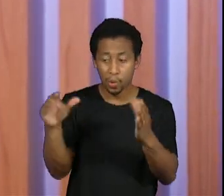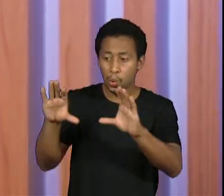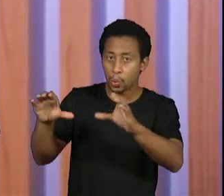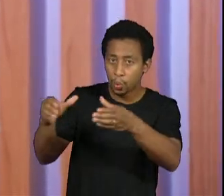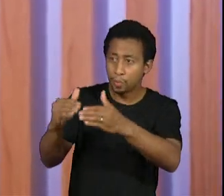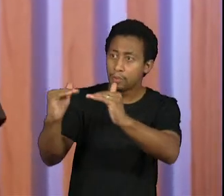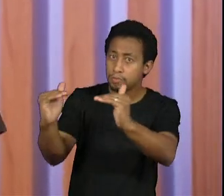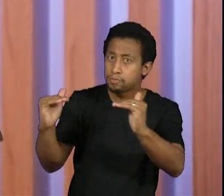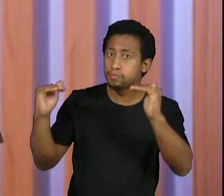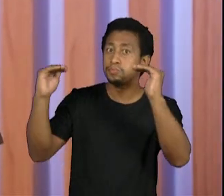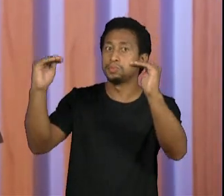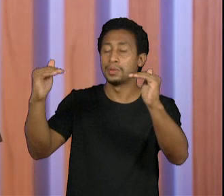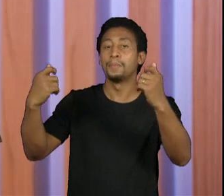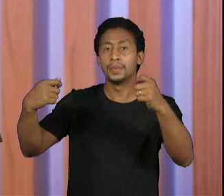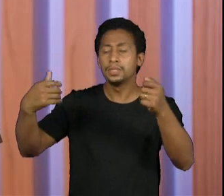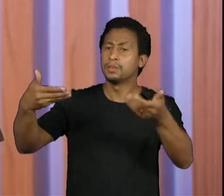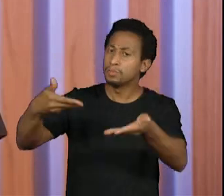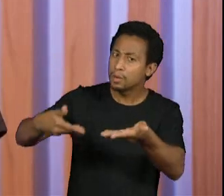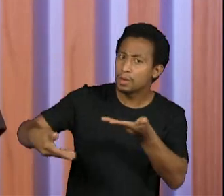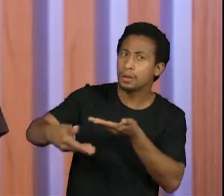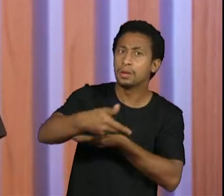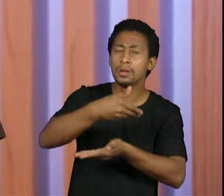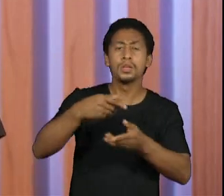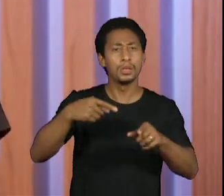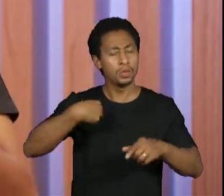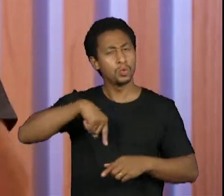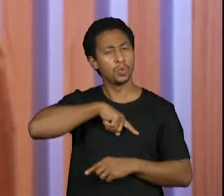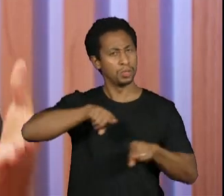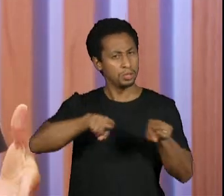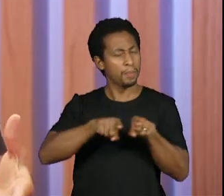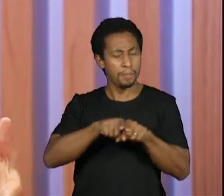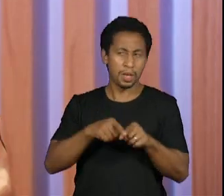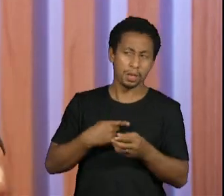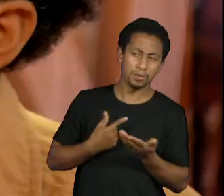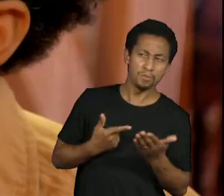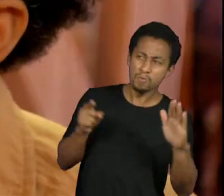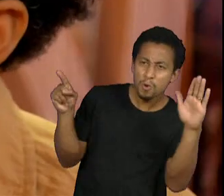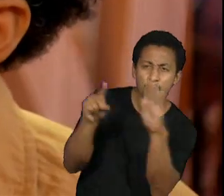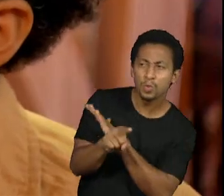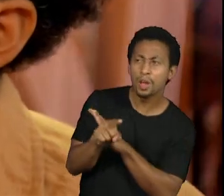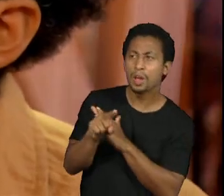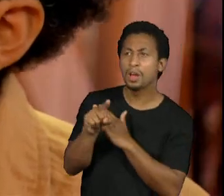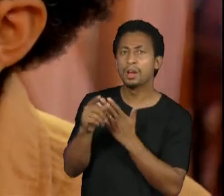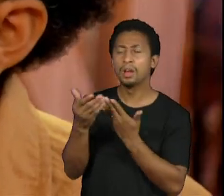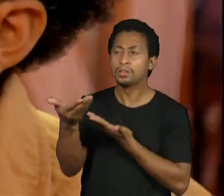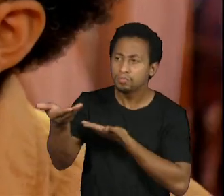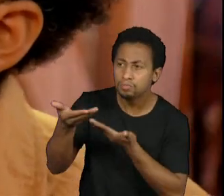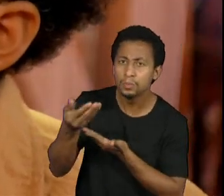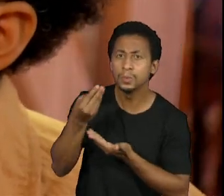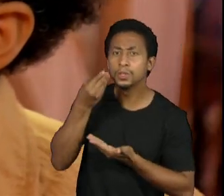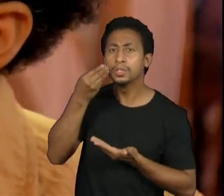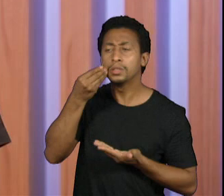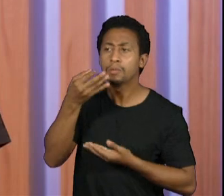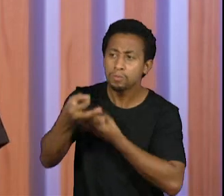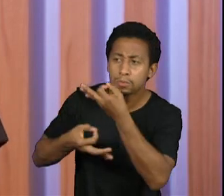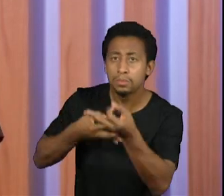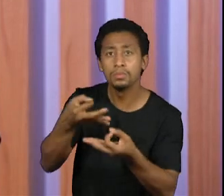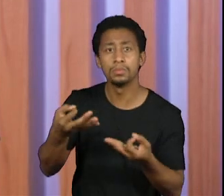nós sejamos questionados, inclusive, numa situação catastrófica como a gente vive no Brasil, de uma desigualdade